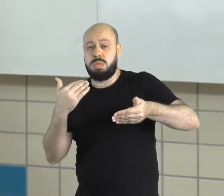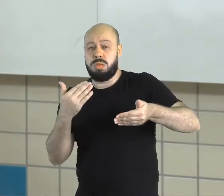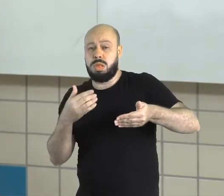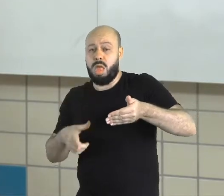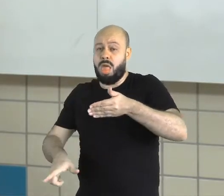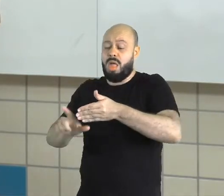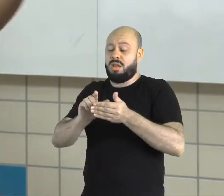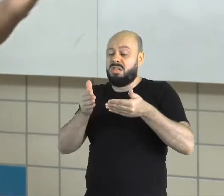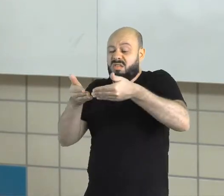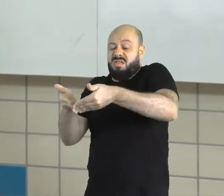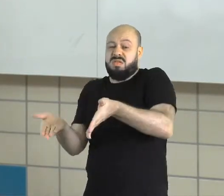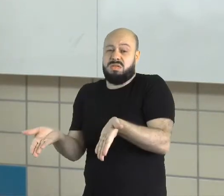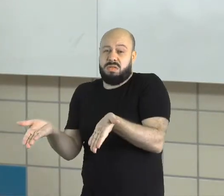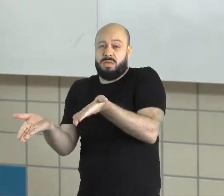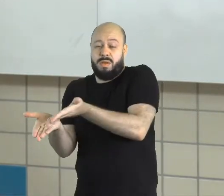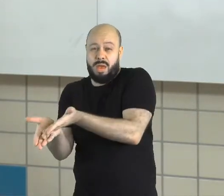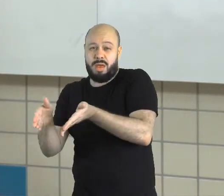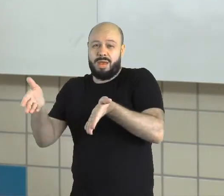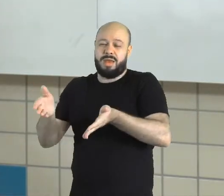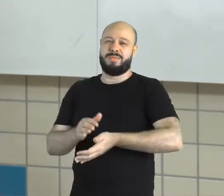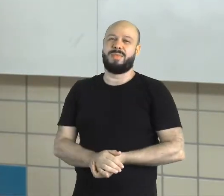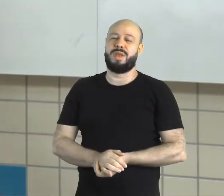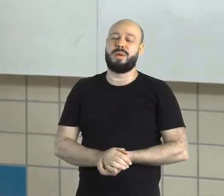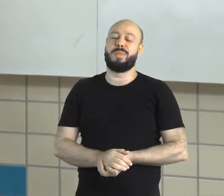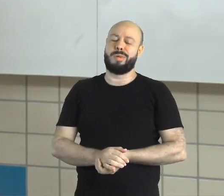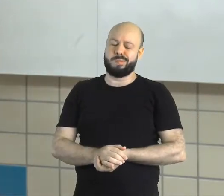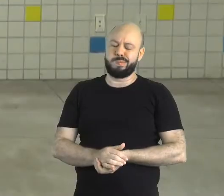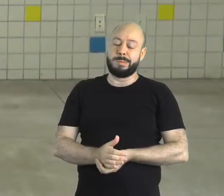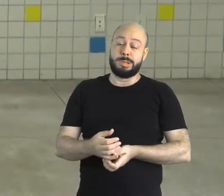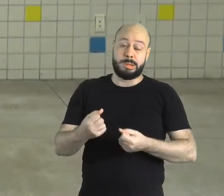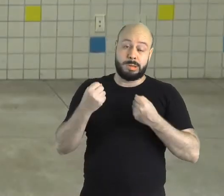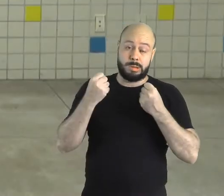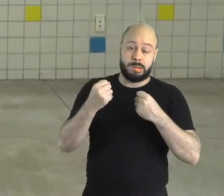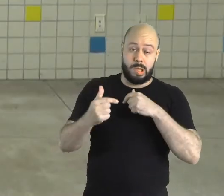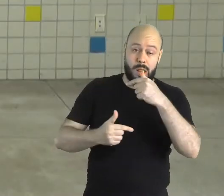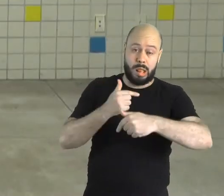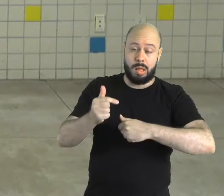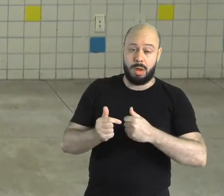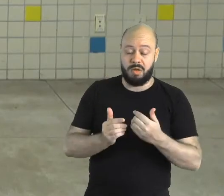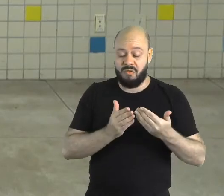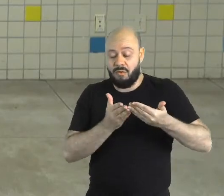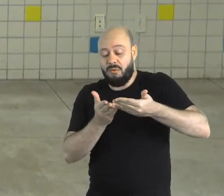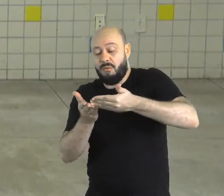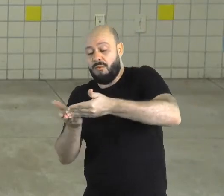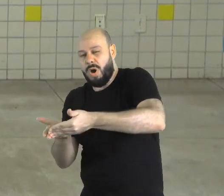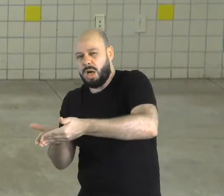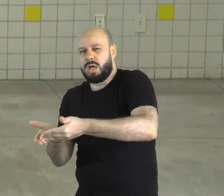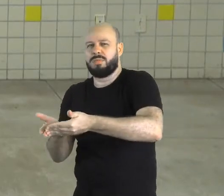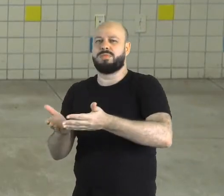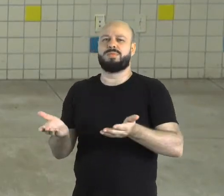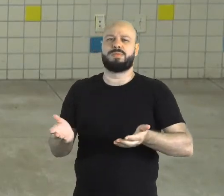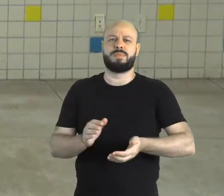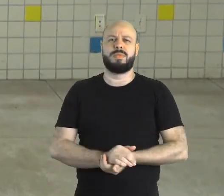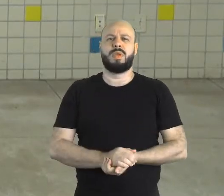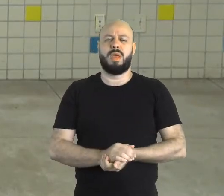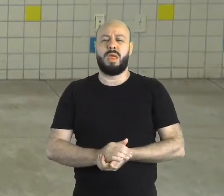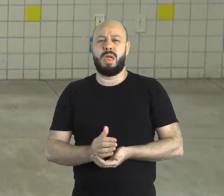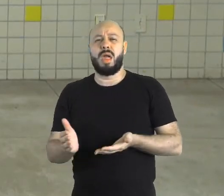morriam devido às adversidades durante a viagem. Essas pessoas que vieram da África em forma de escravos nesses